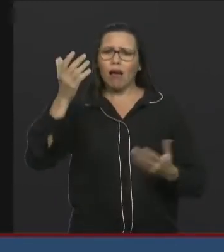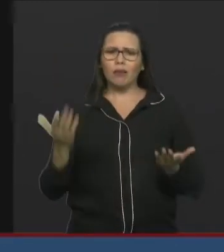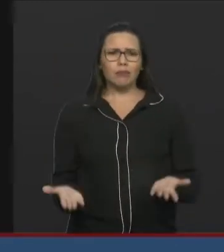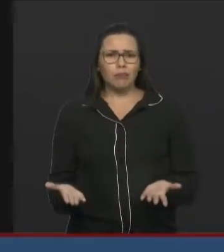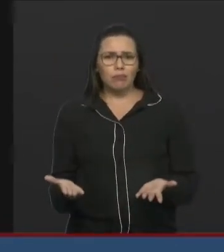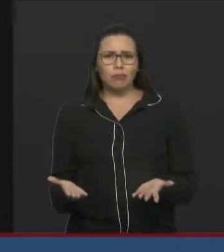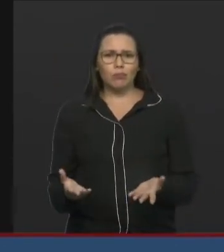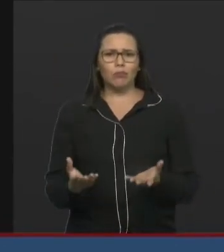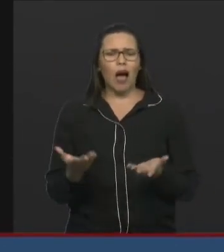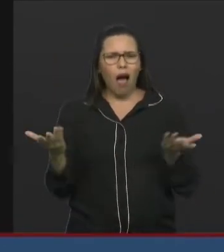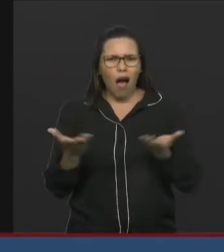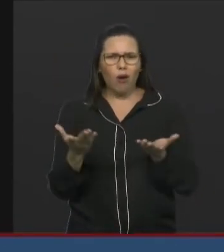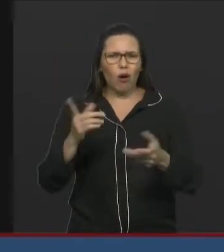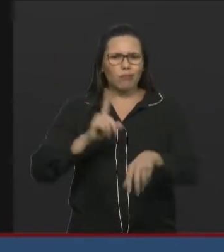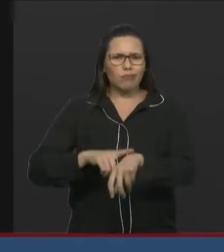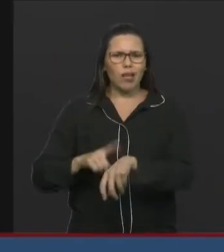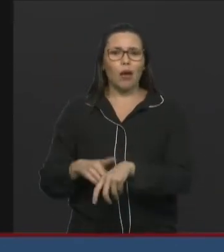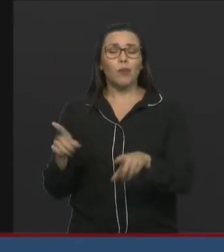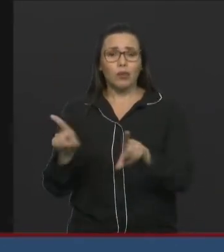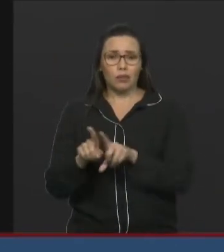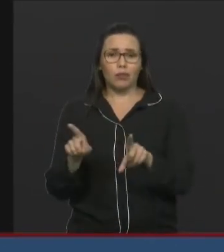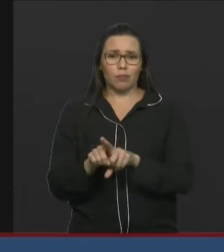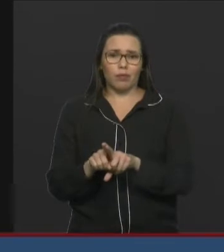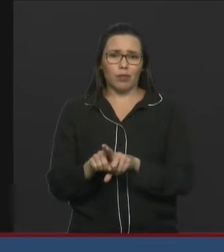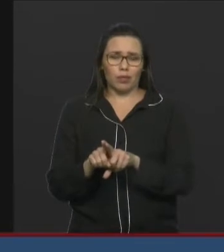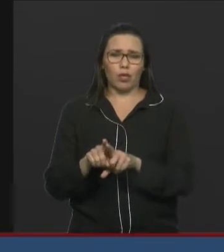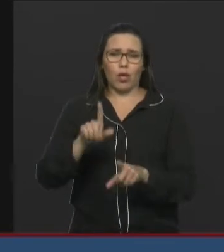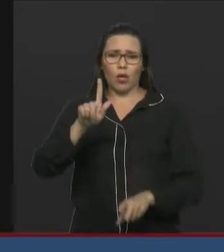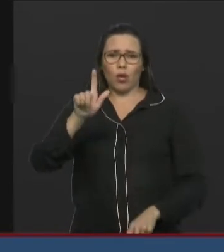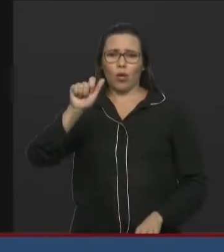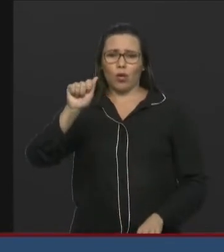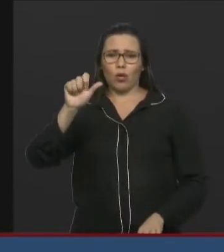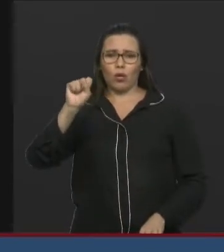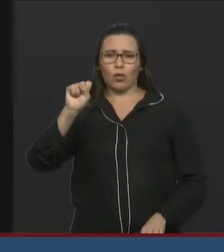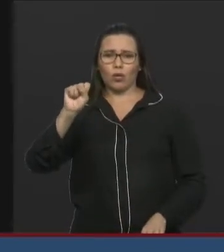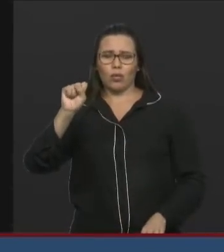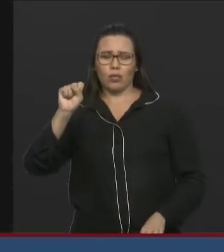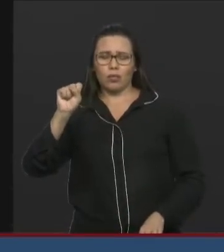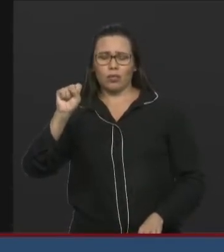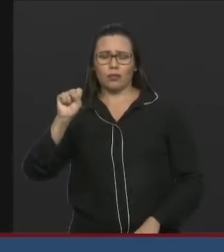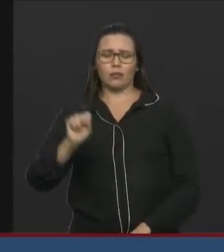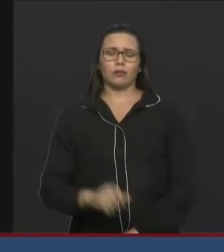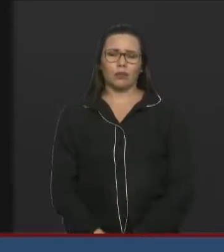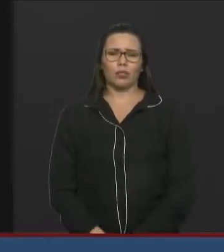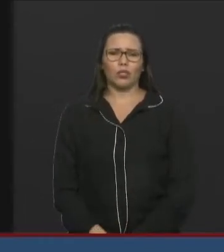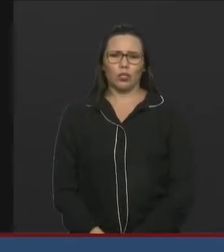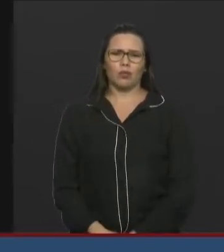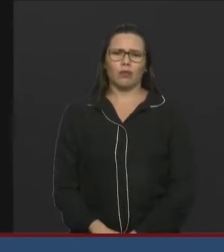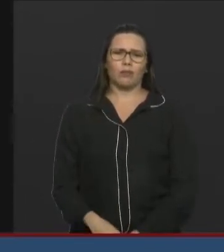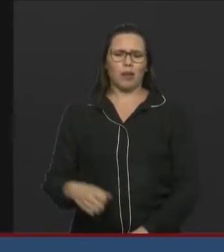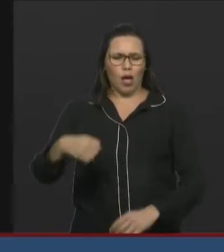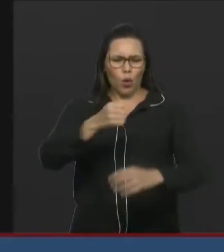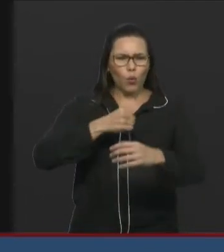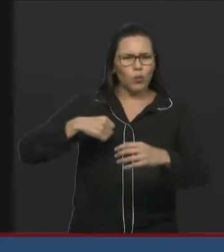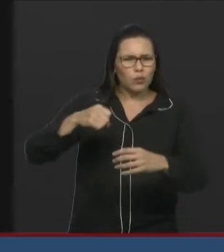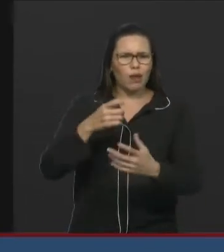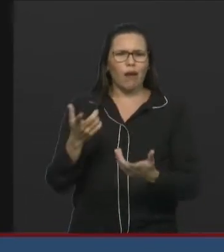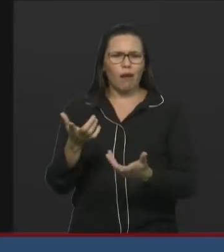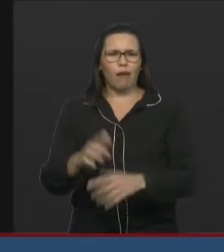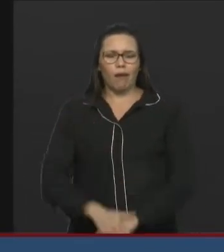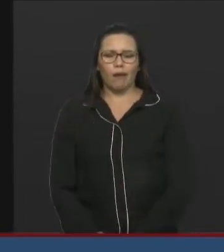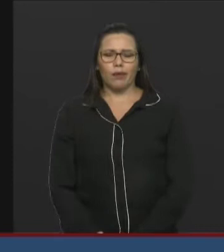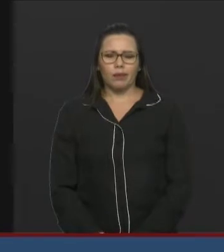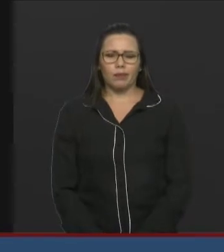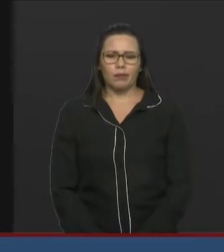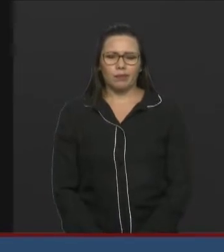o gás de cozinha que o governador reduziu o ICMS, da mesma forma, não teve praticamente nenhuma redução